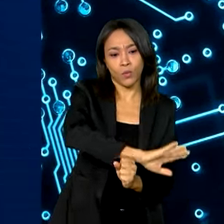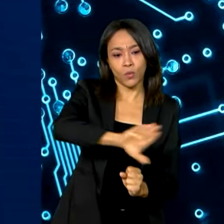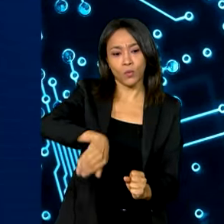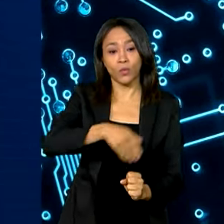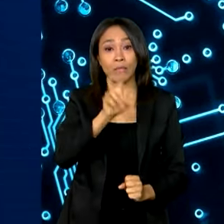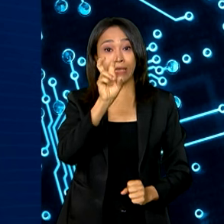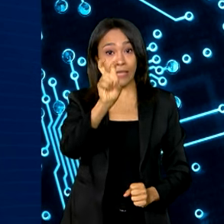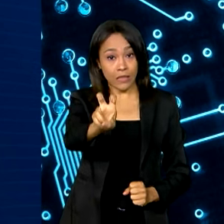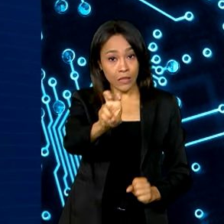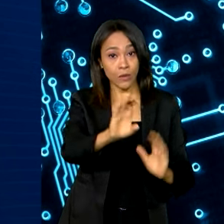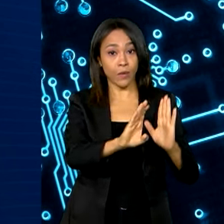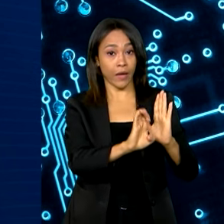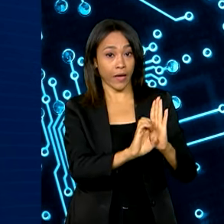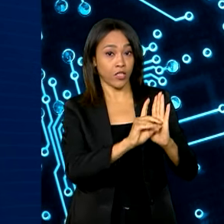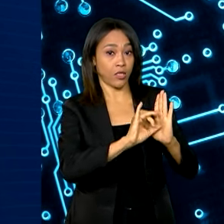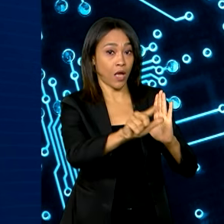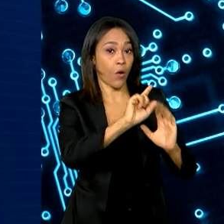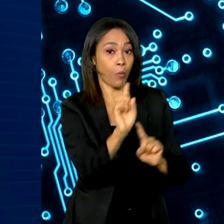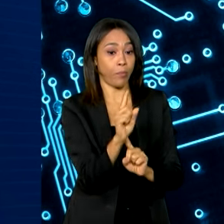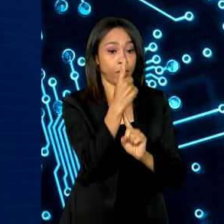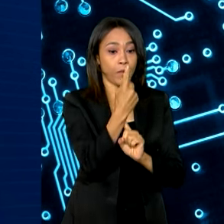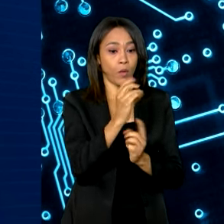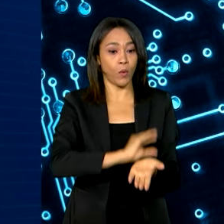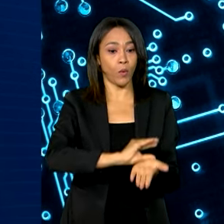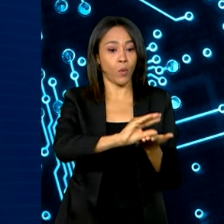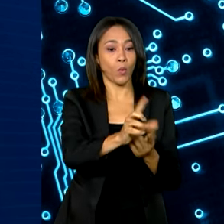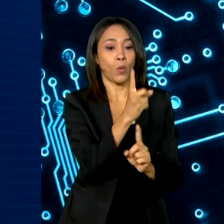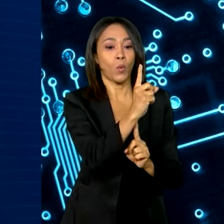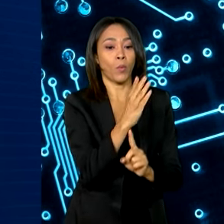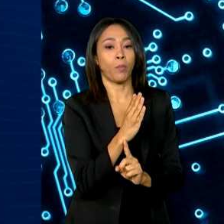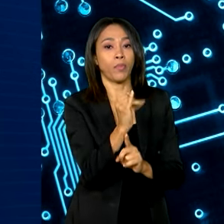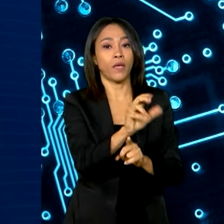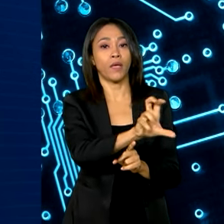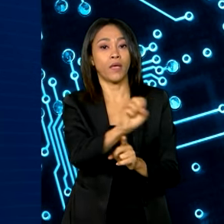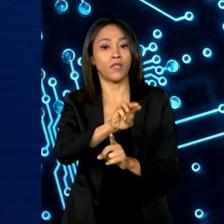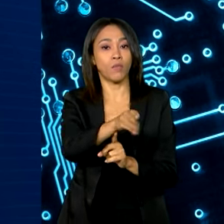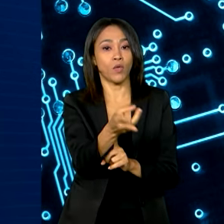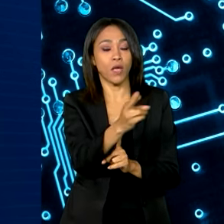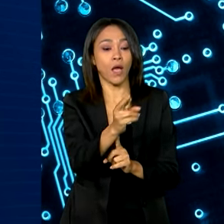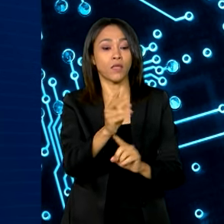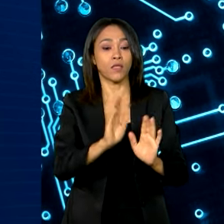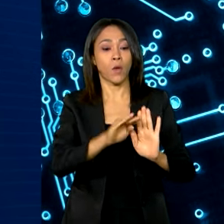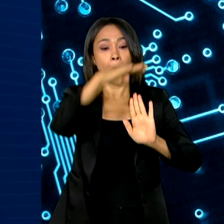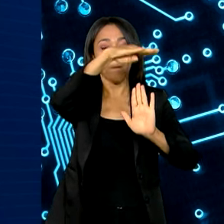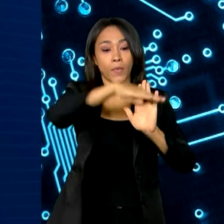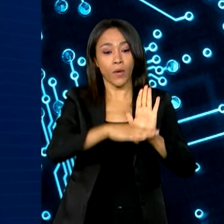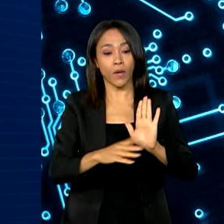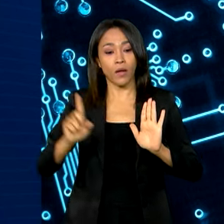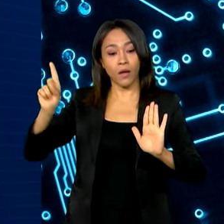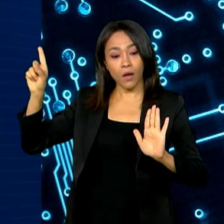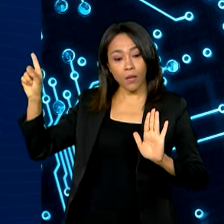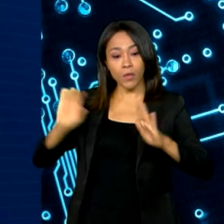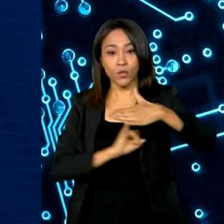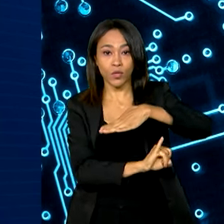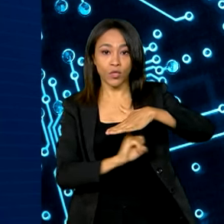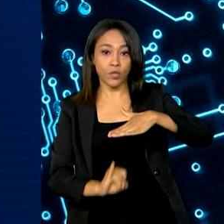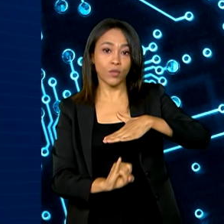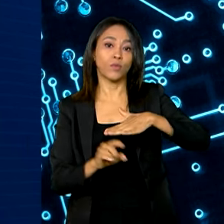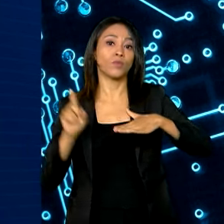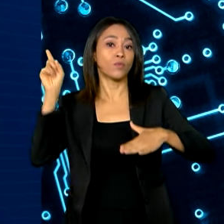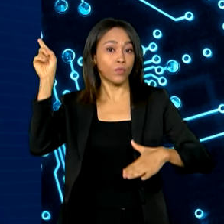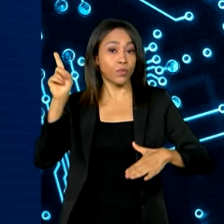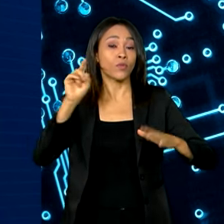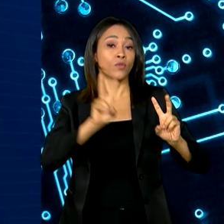editais. O primeiro destina 1 bilhão e 500 milhões de reais para o Programa dos Institutos Nacionais de